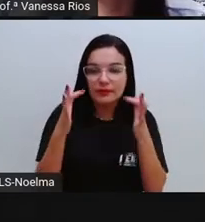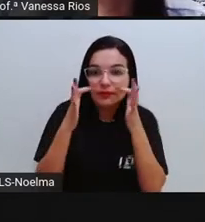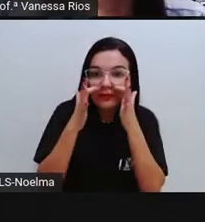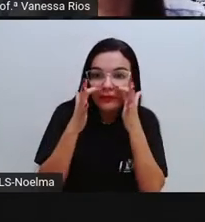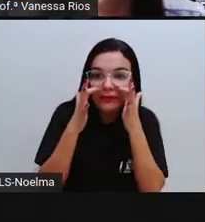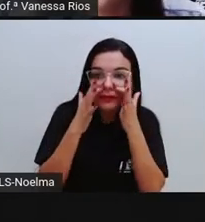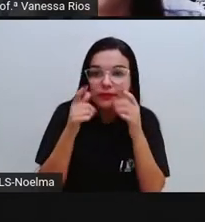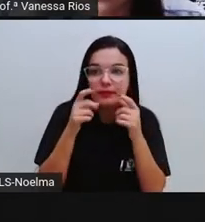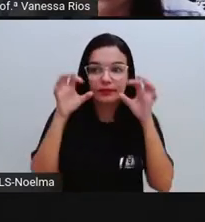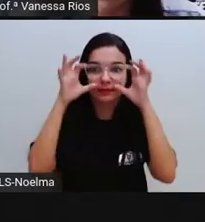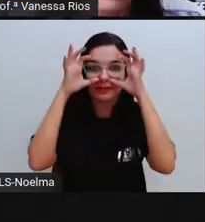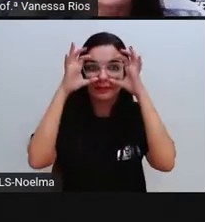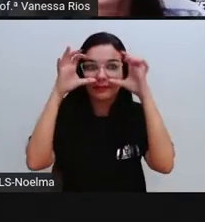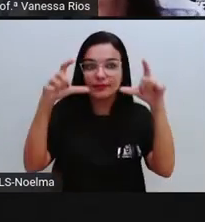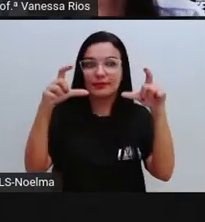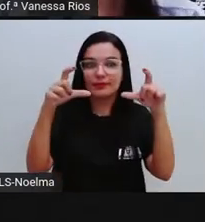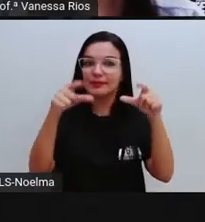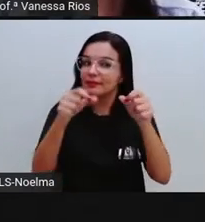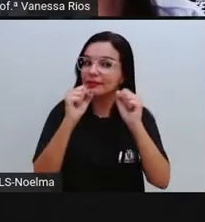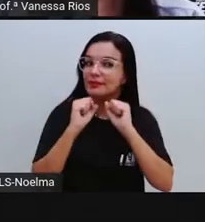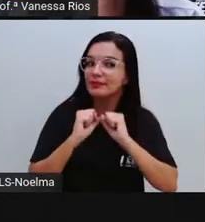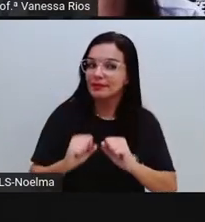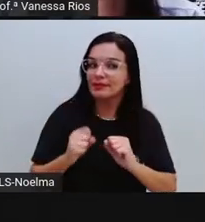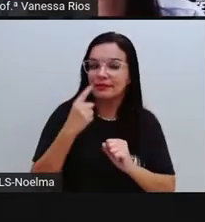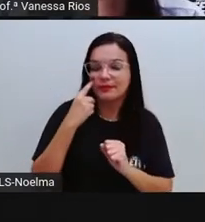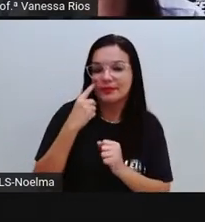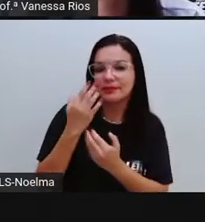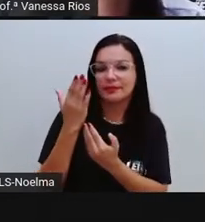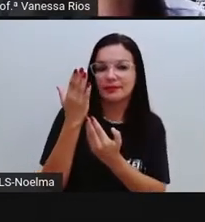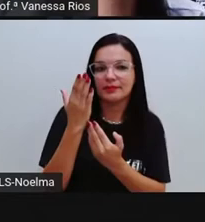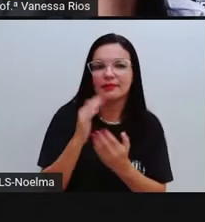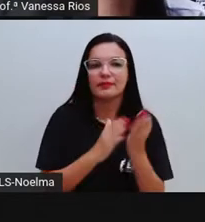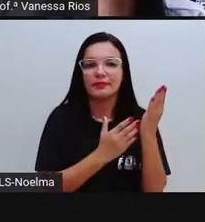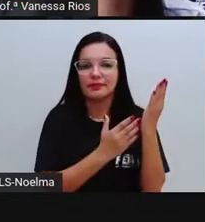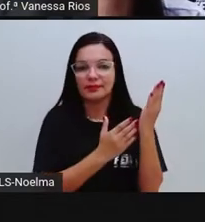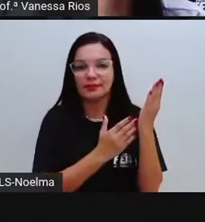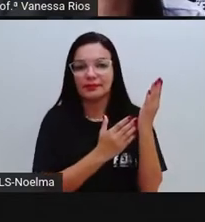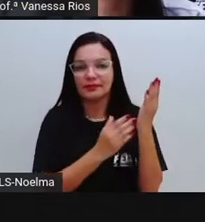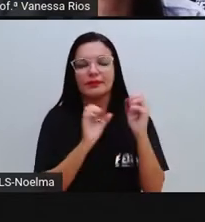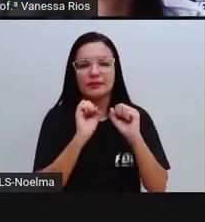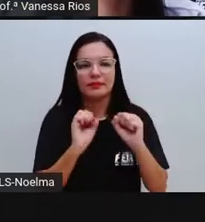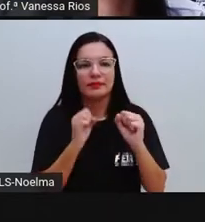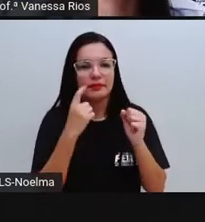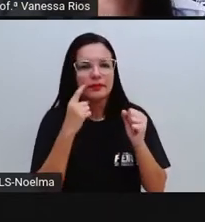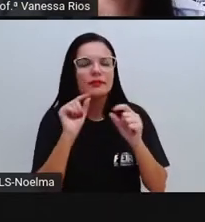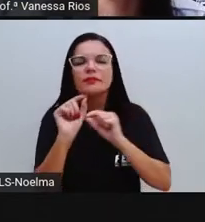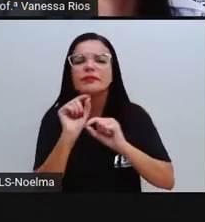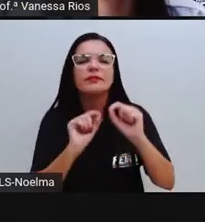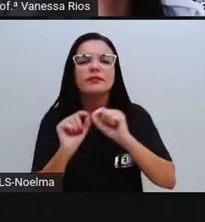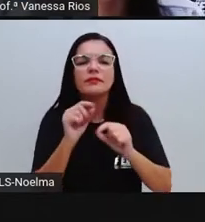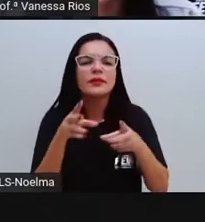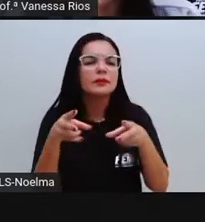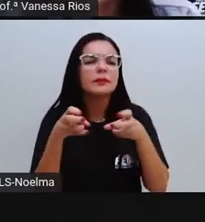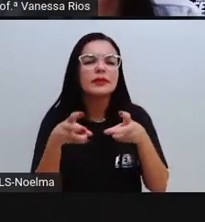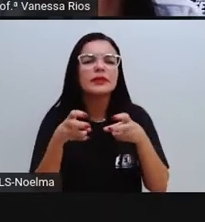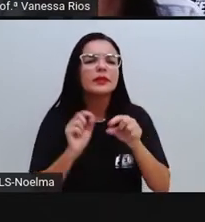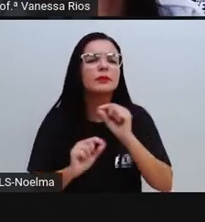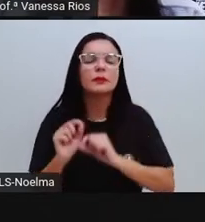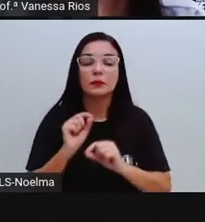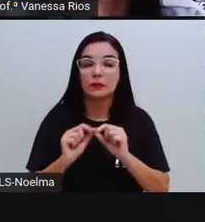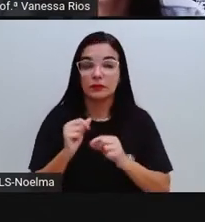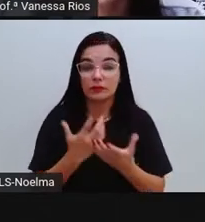agora com os olhos atentos ao que vocês estão vendo na imagem que a Pró está mostrando. O que vocês percebem, né?